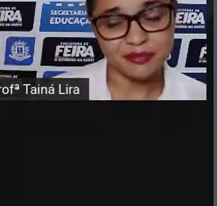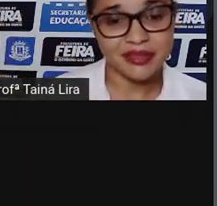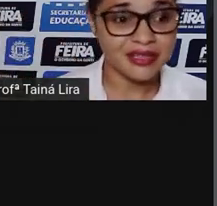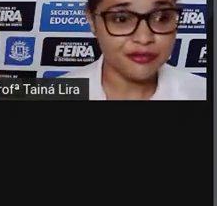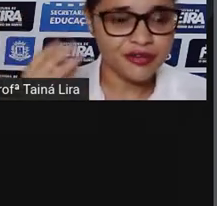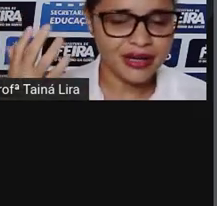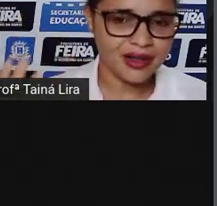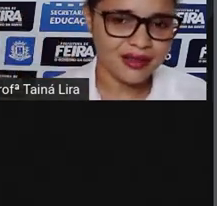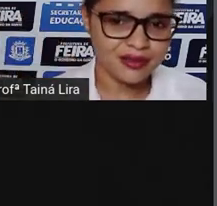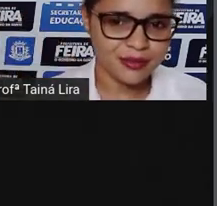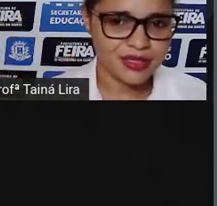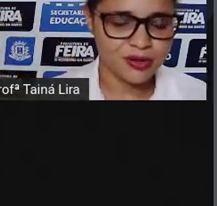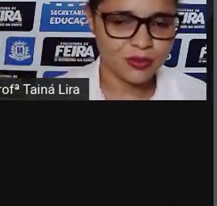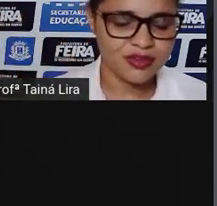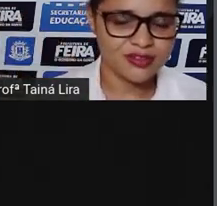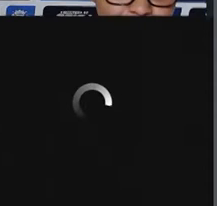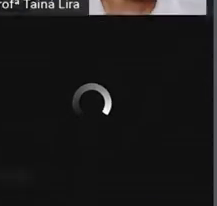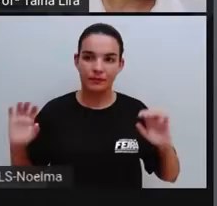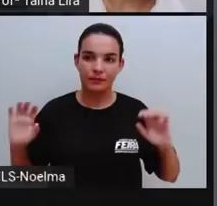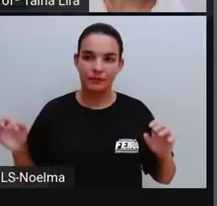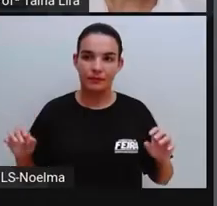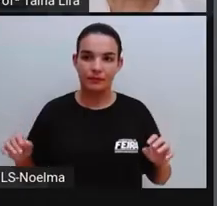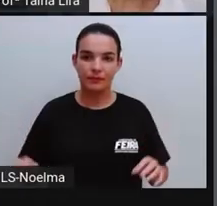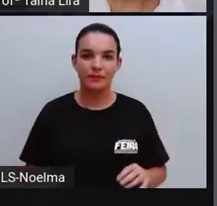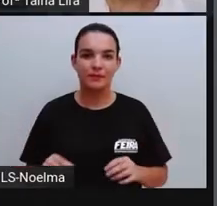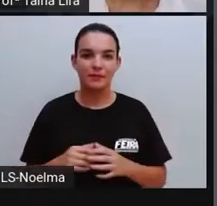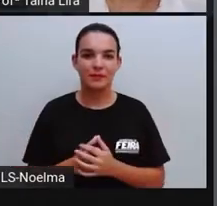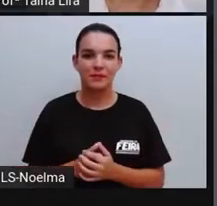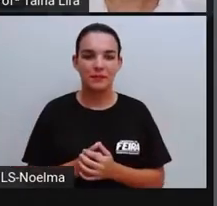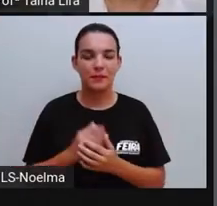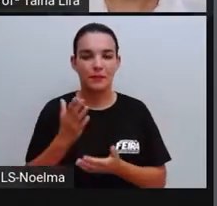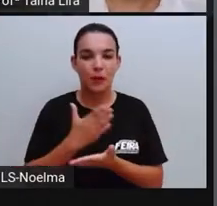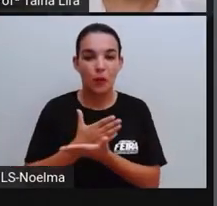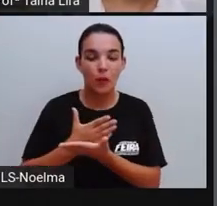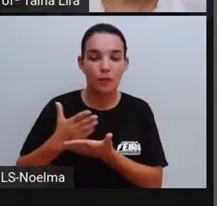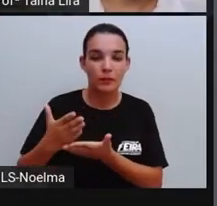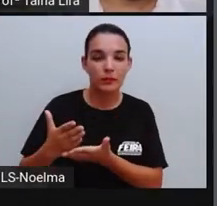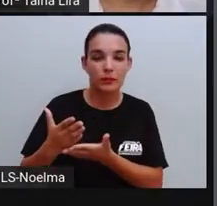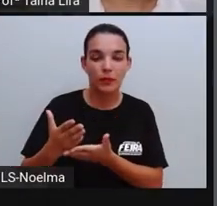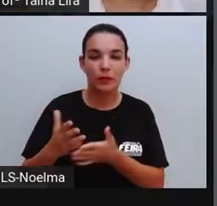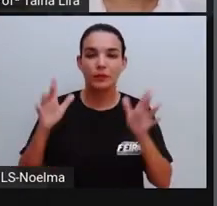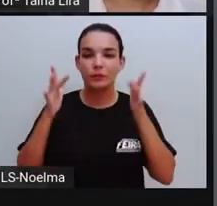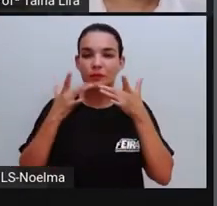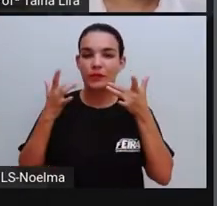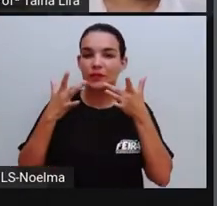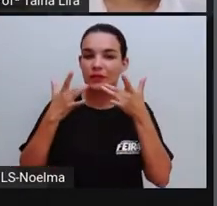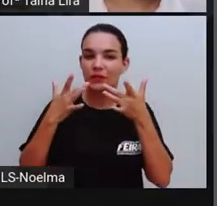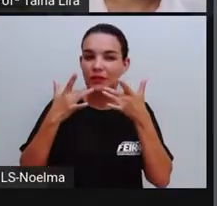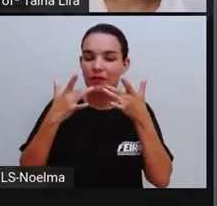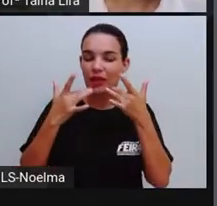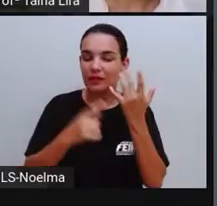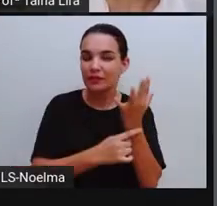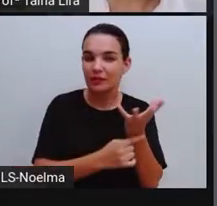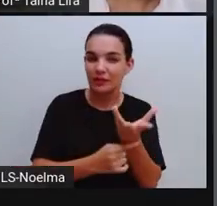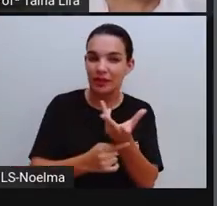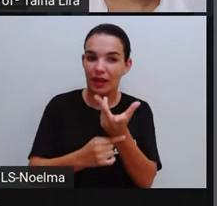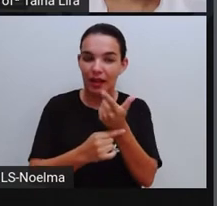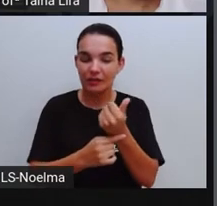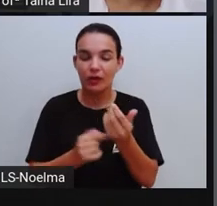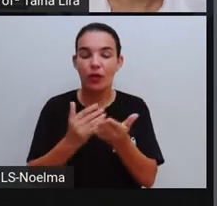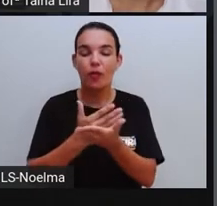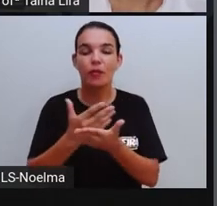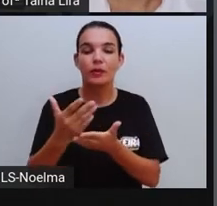lembram? E foi lá também que começou o teatro. Então, para quem não sabia, quem gosta aí de teatro, o